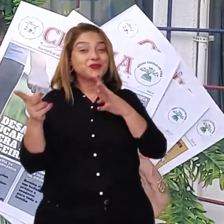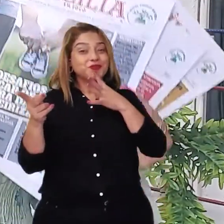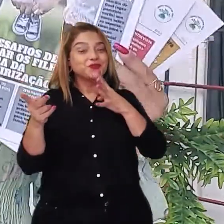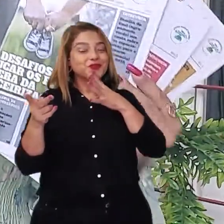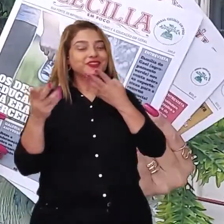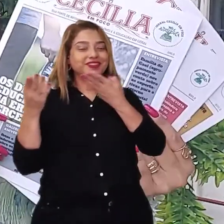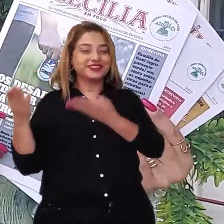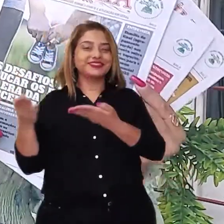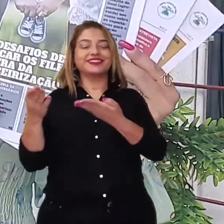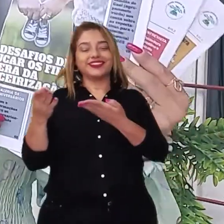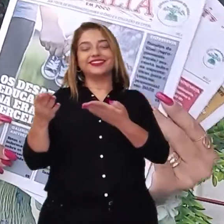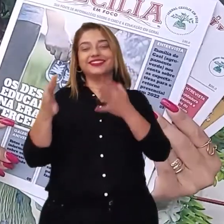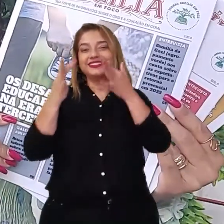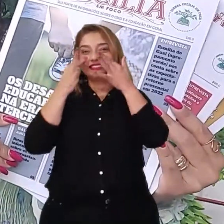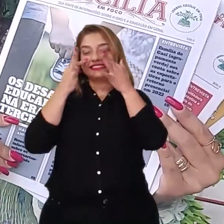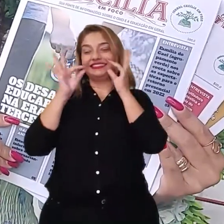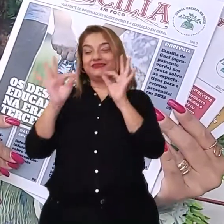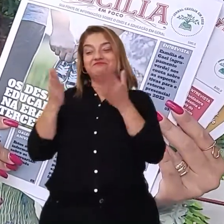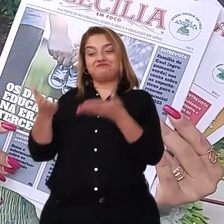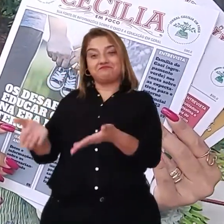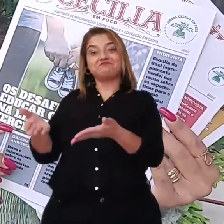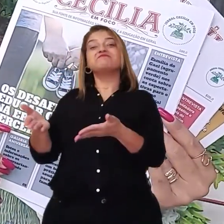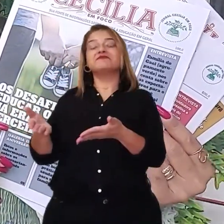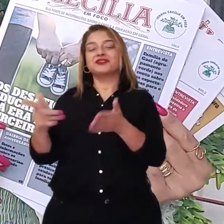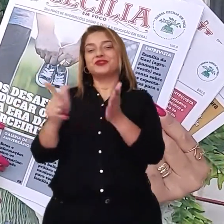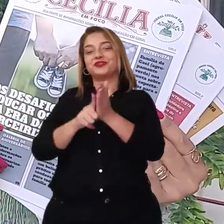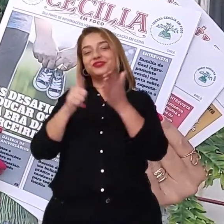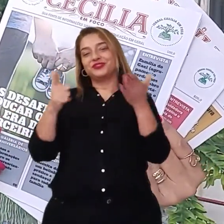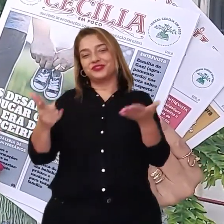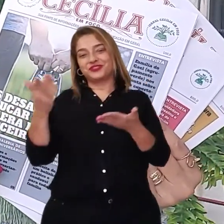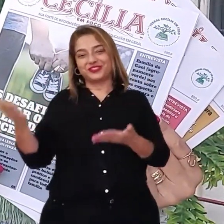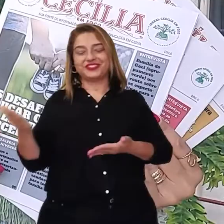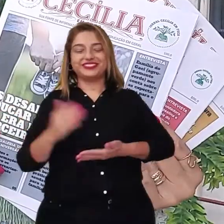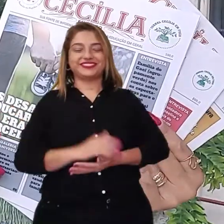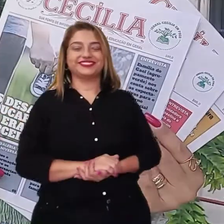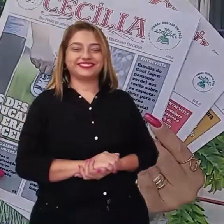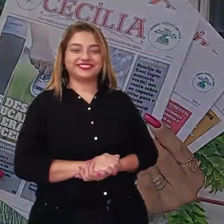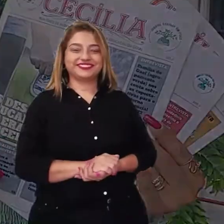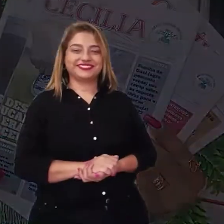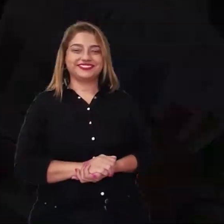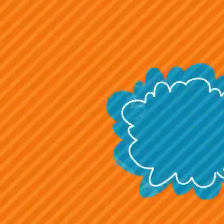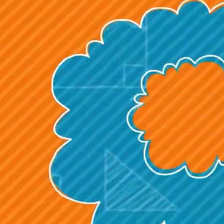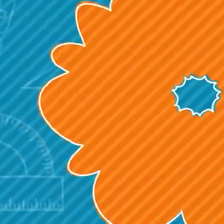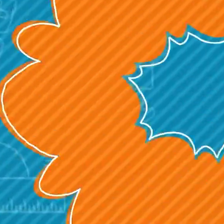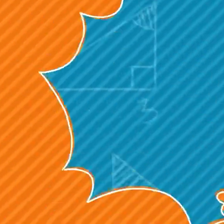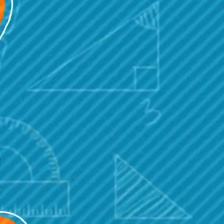visita e conhecer pessoalmente o jornal Cecília em Foco.